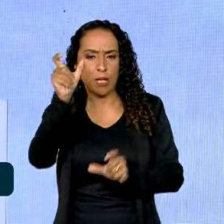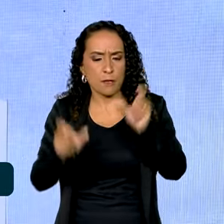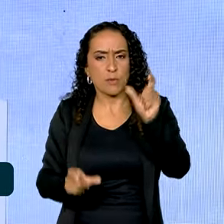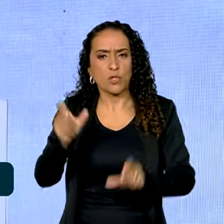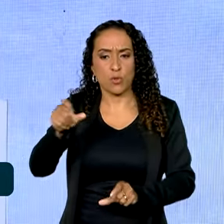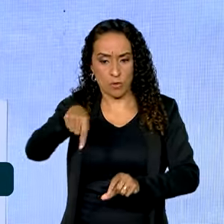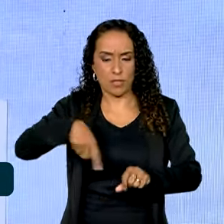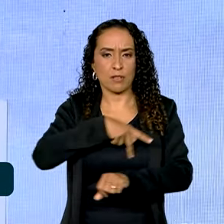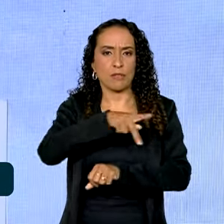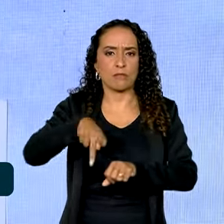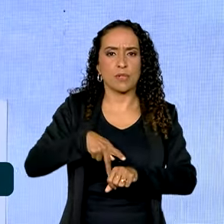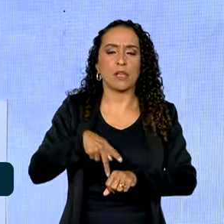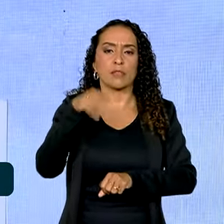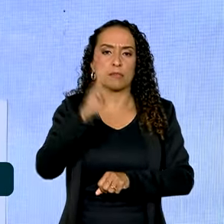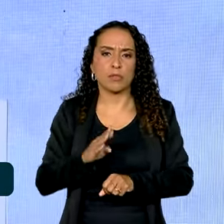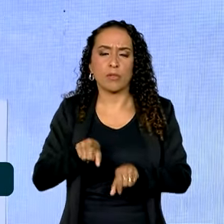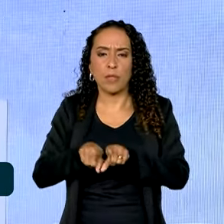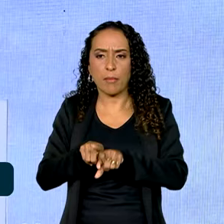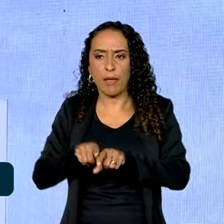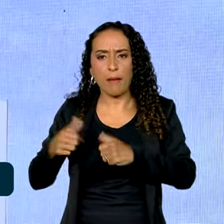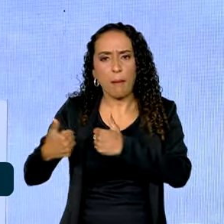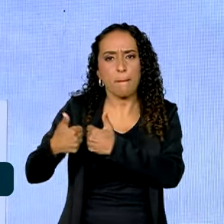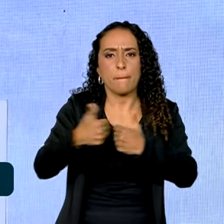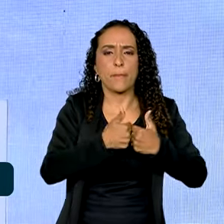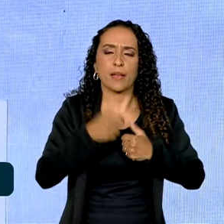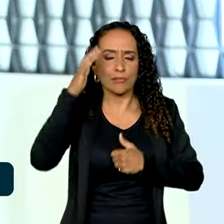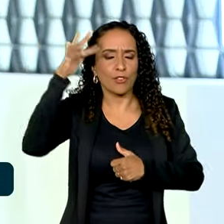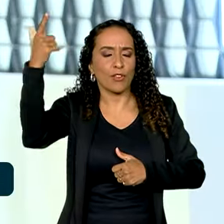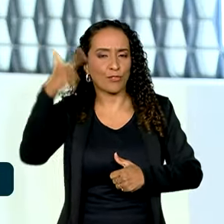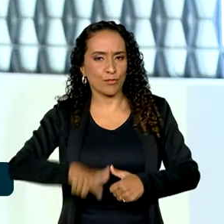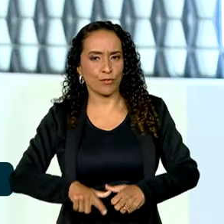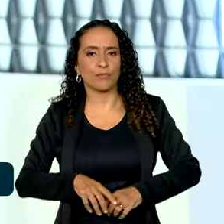desse país e da nossa região voltar a sonhar.